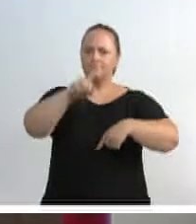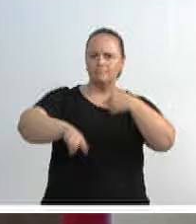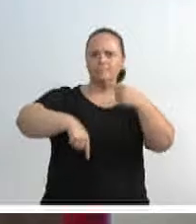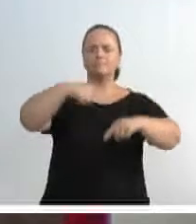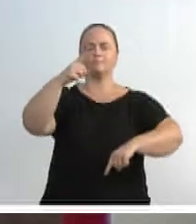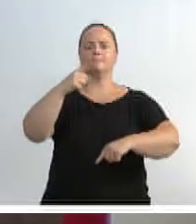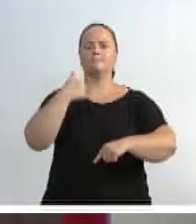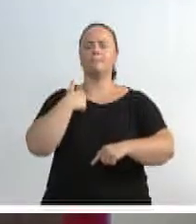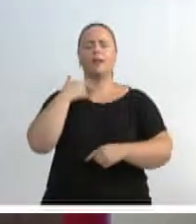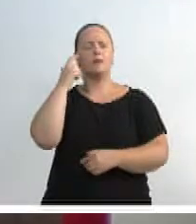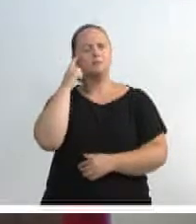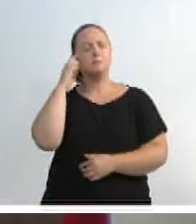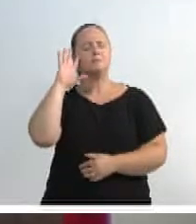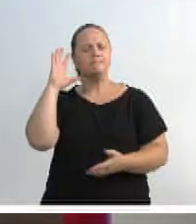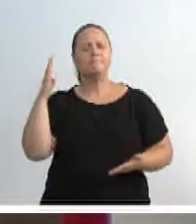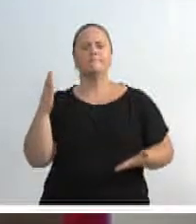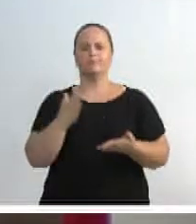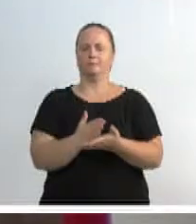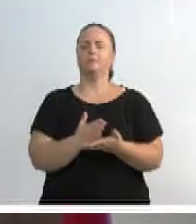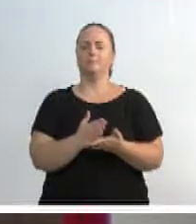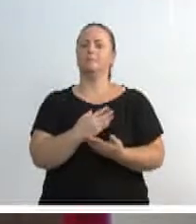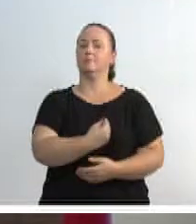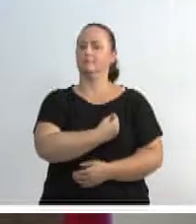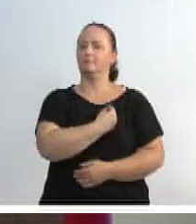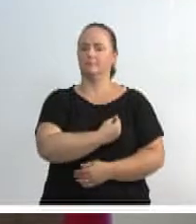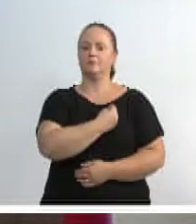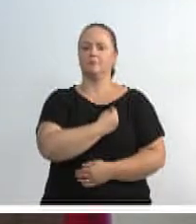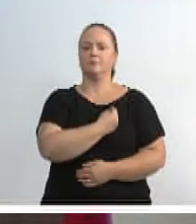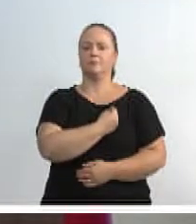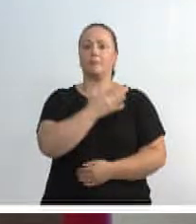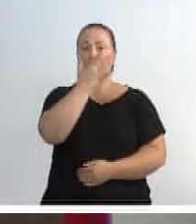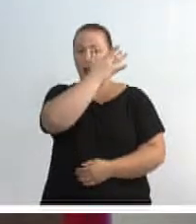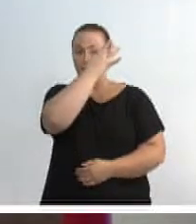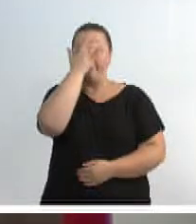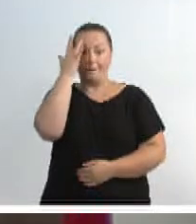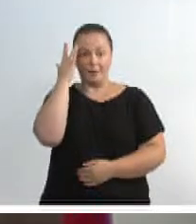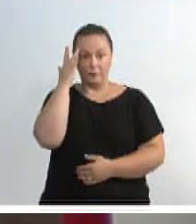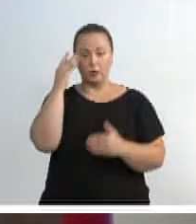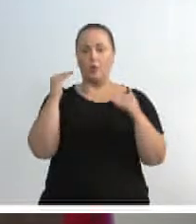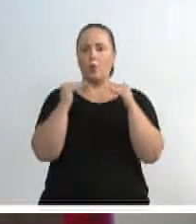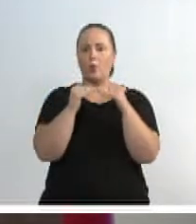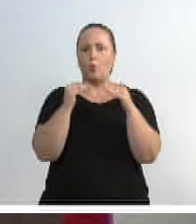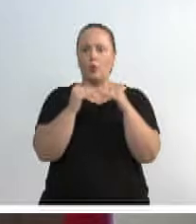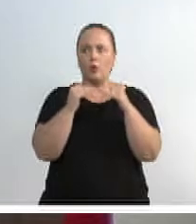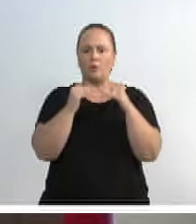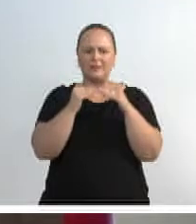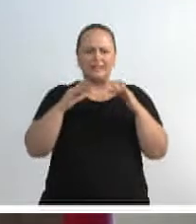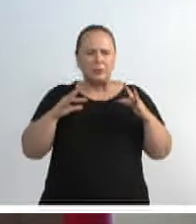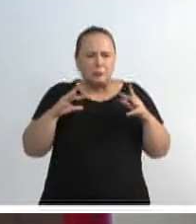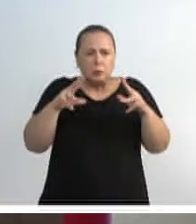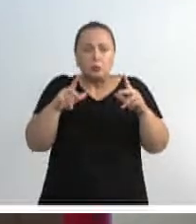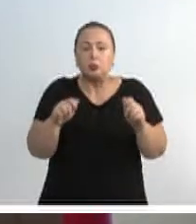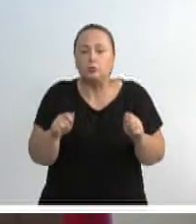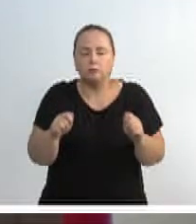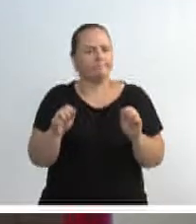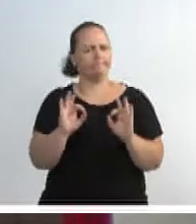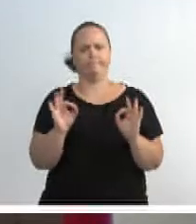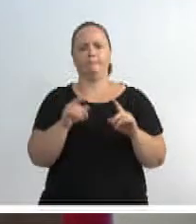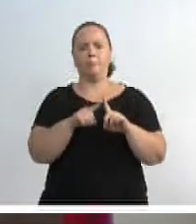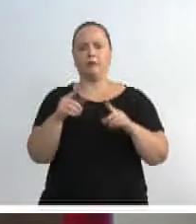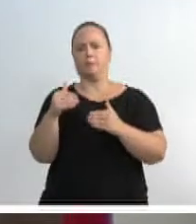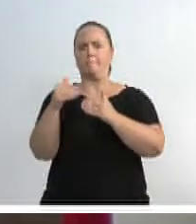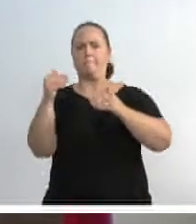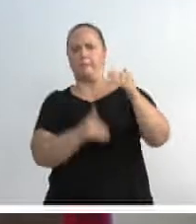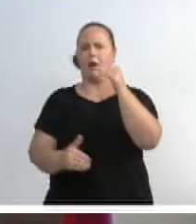sempre acredito, como filosofia de vida, que ninguém concorda com o outro em tudo, mas ninguém discorda também totalmente.